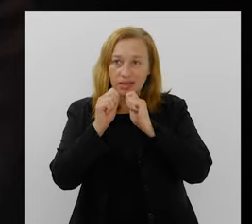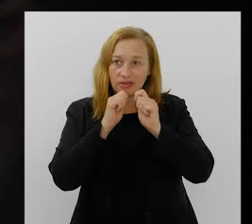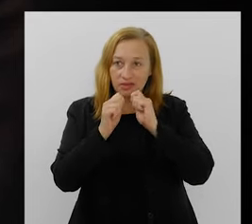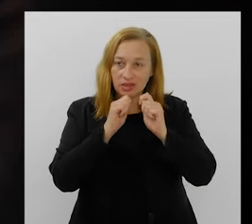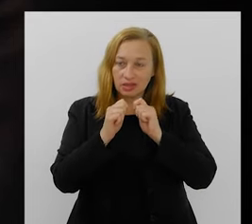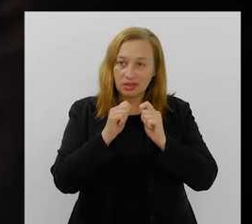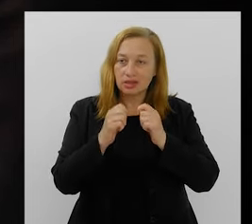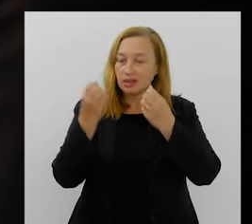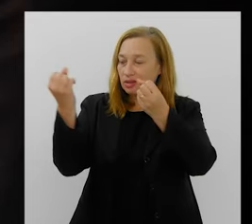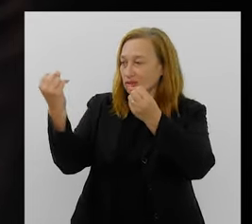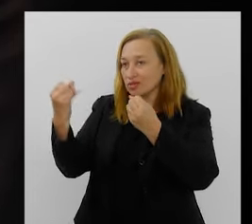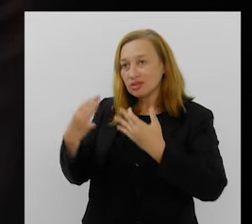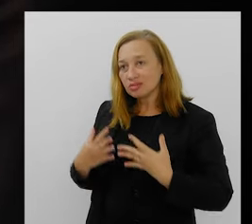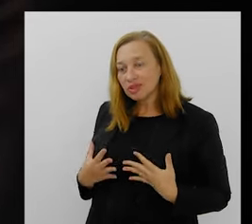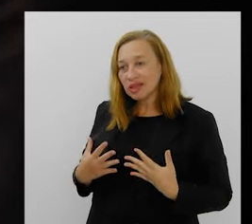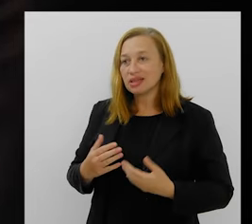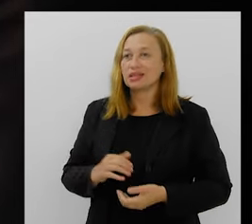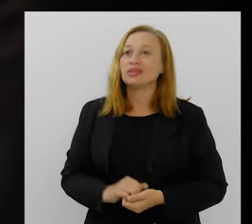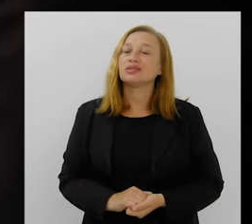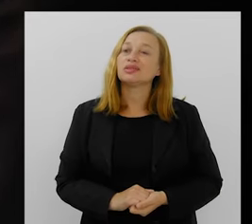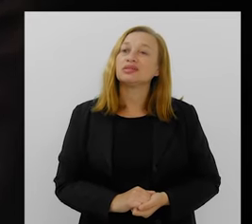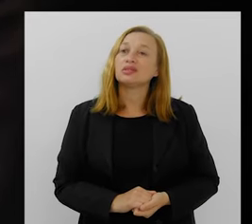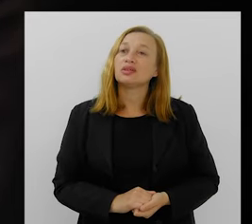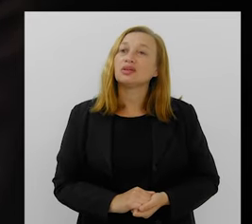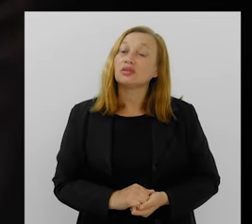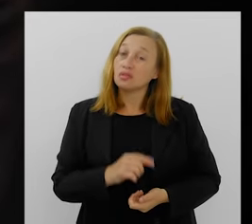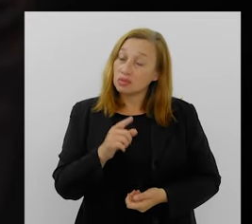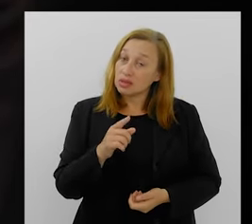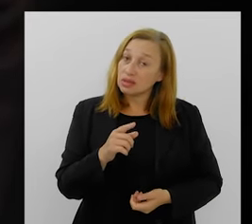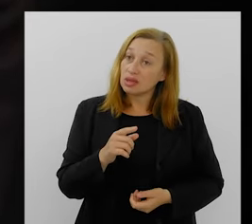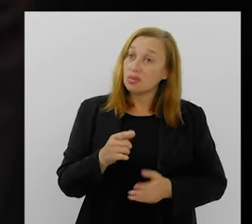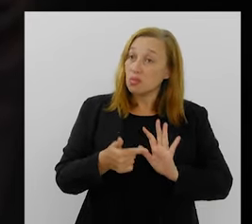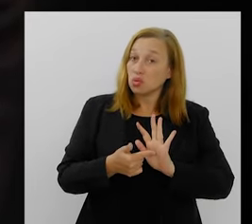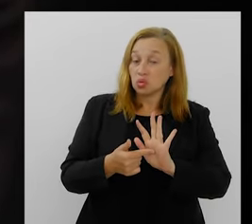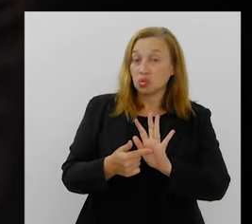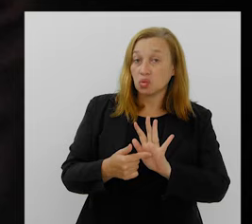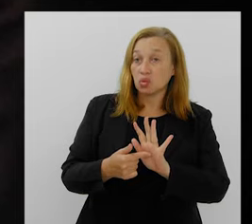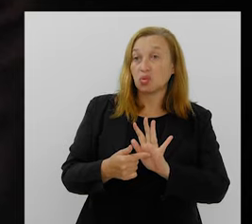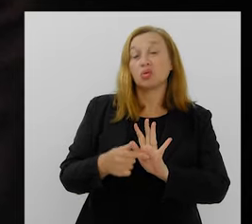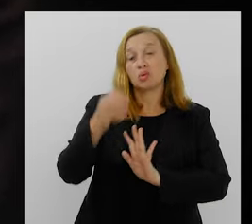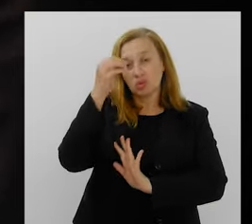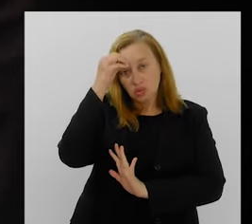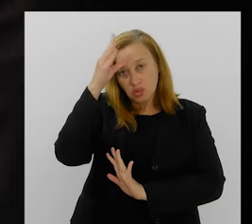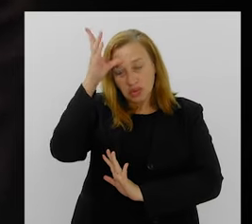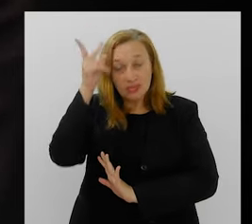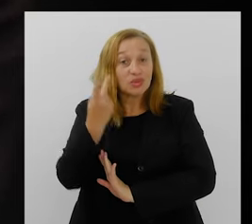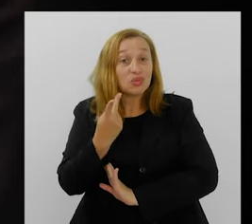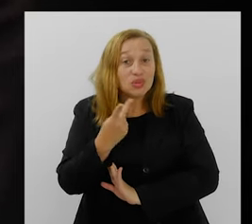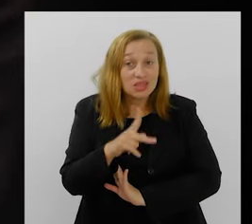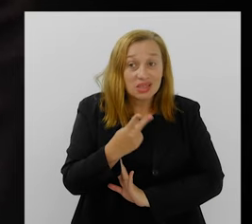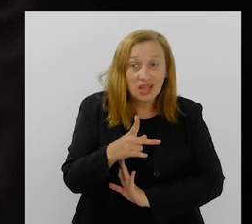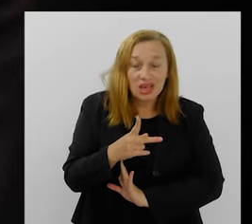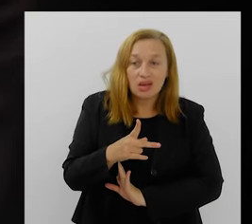entrevista, pelos teus esclarecimentos, acho que você levou conhecimento e